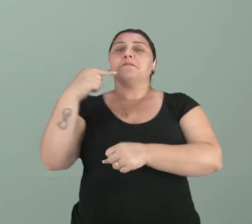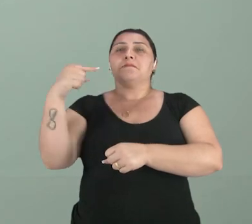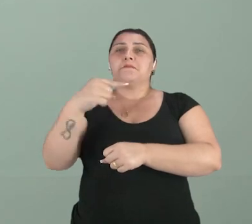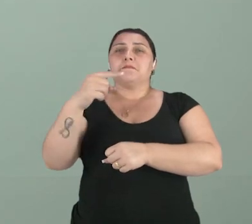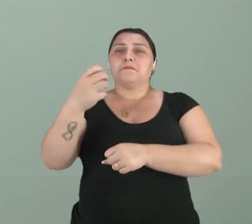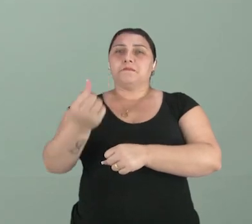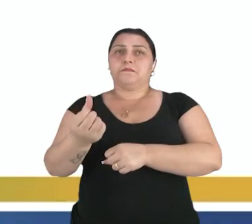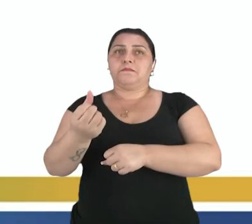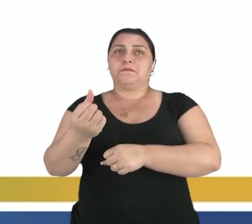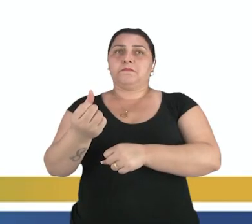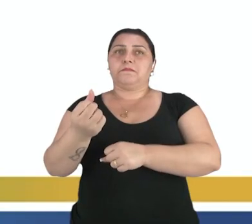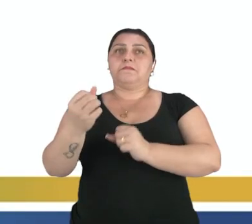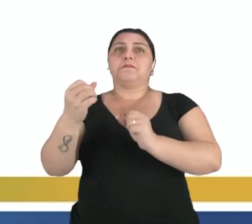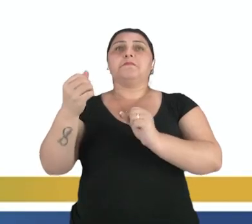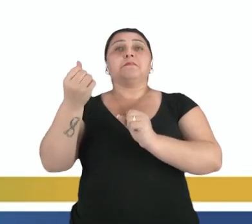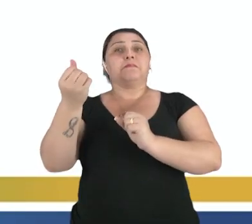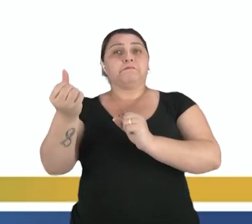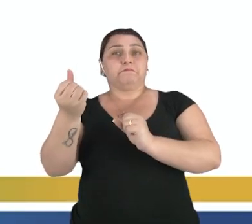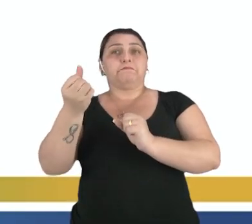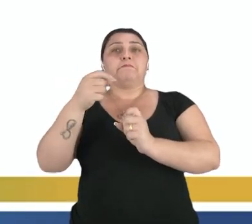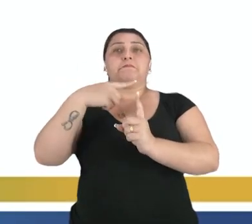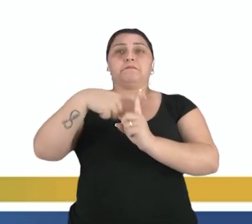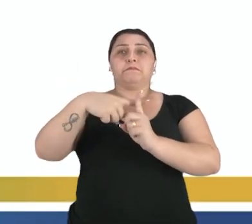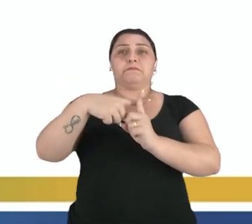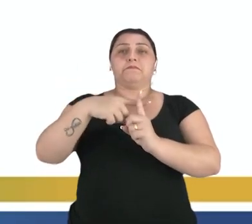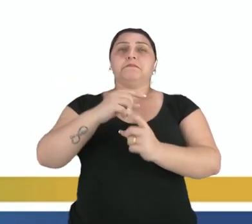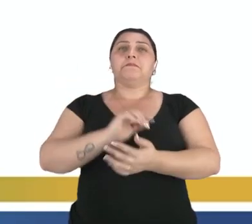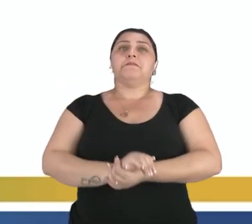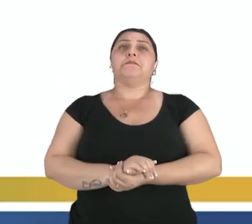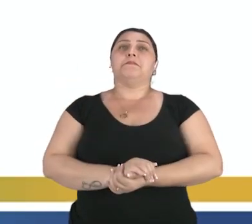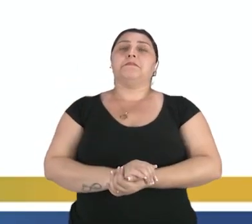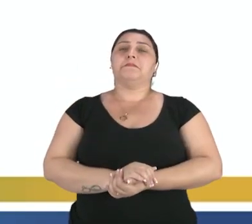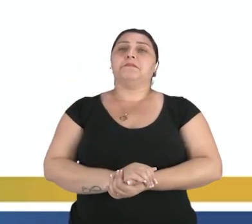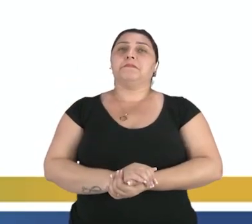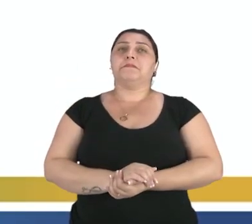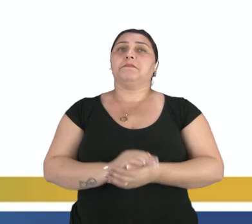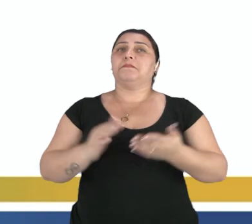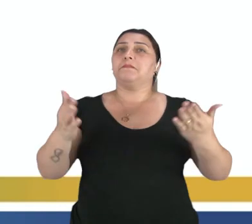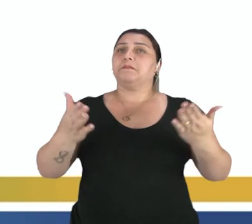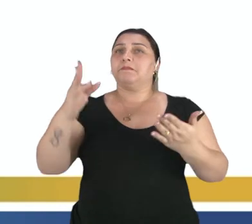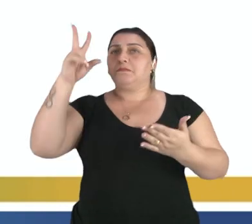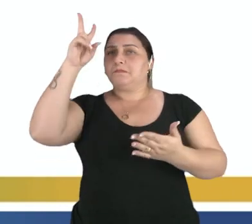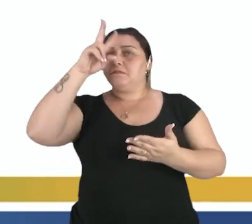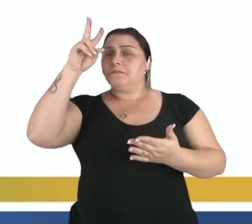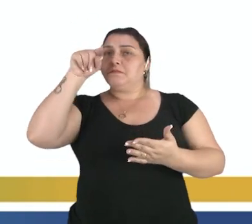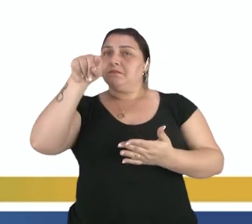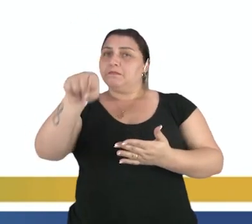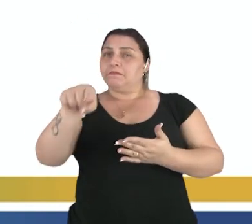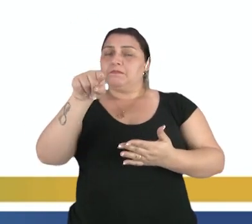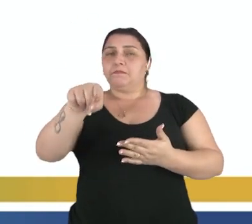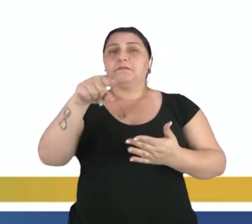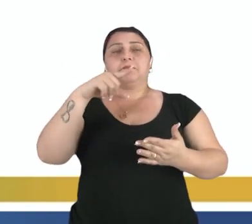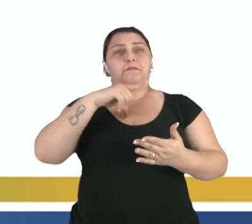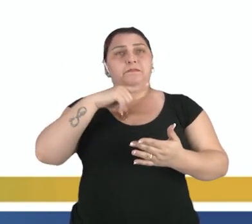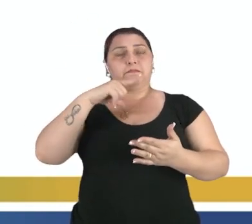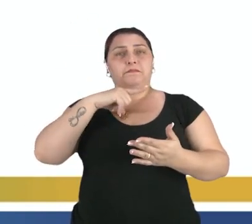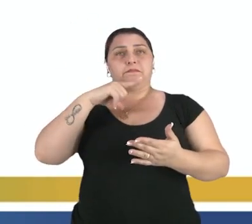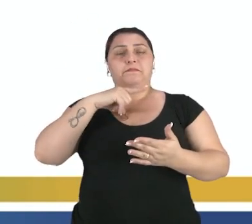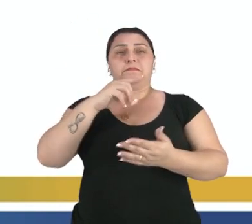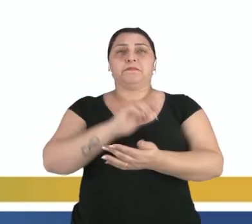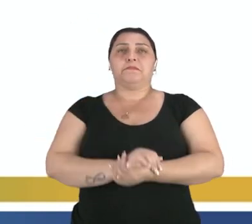menos 6 a 6 positivo. E aí, vale agora ressaltar que você trabalhará